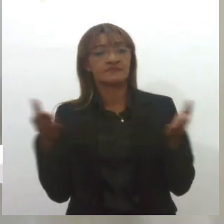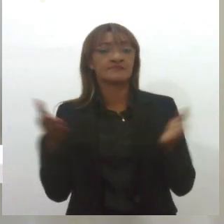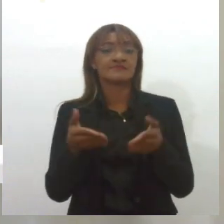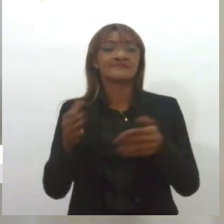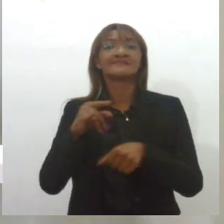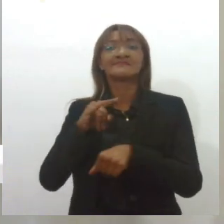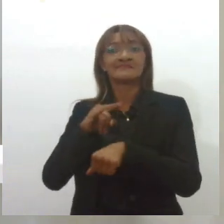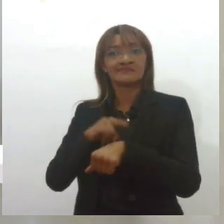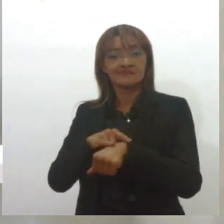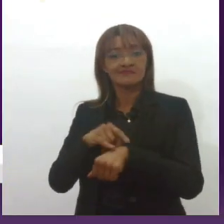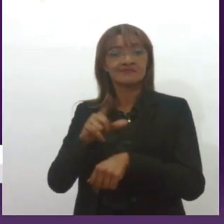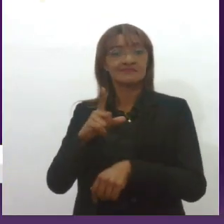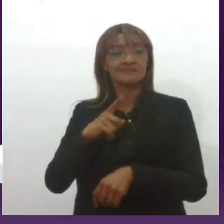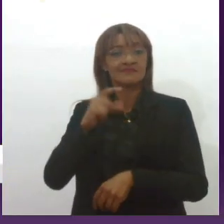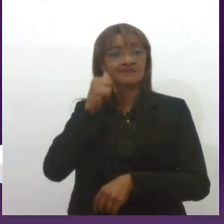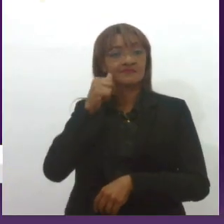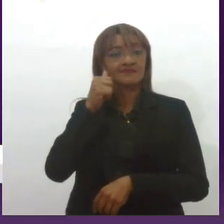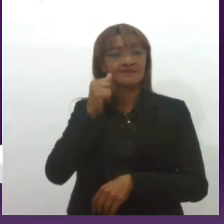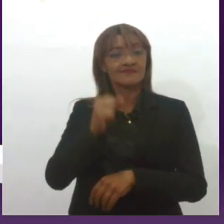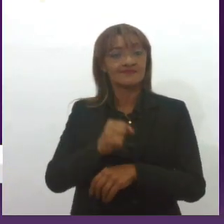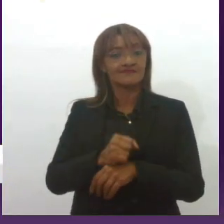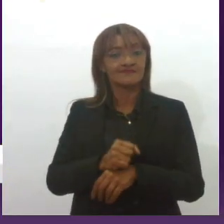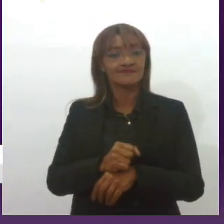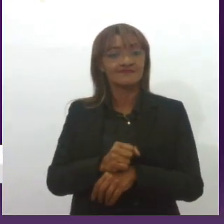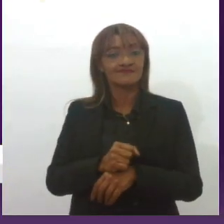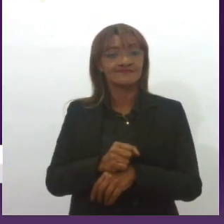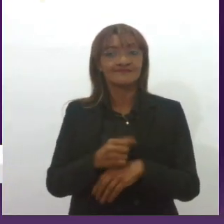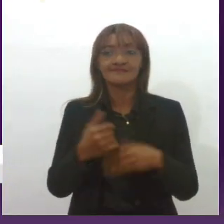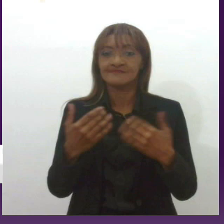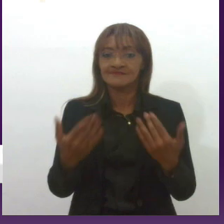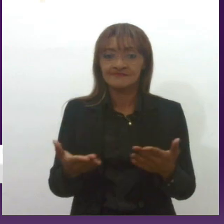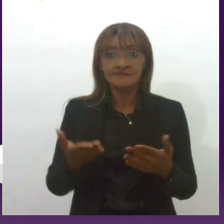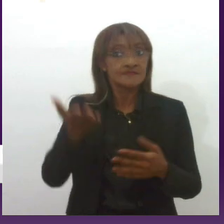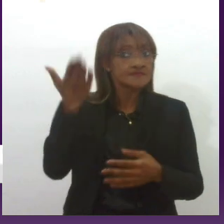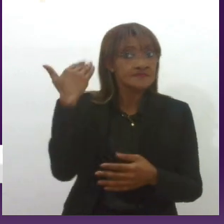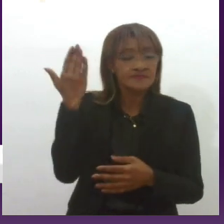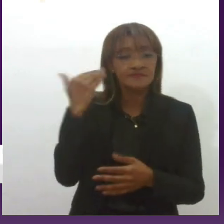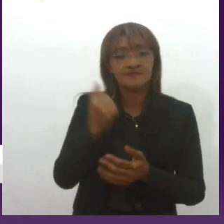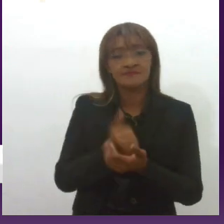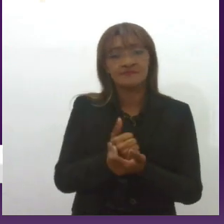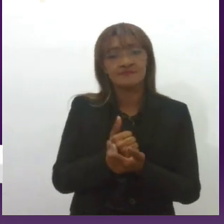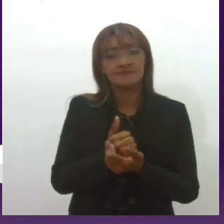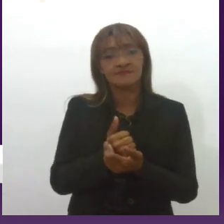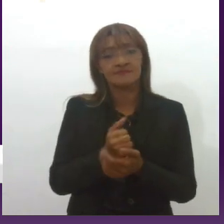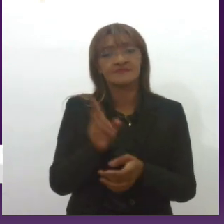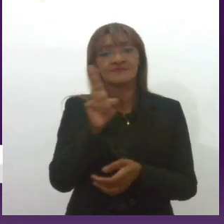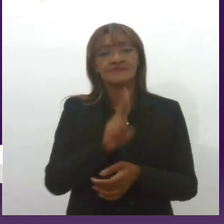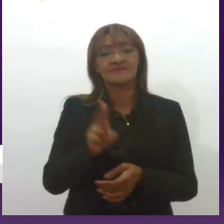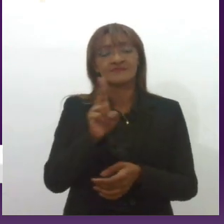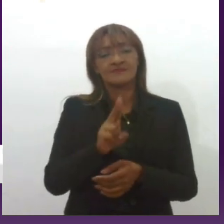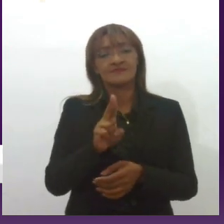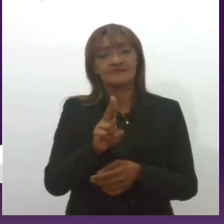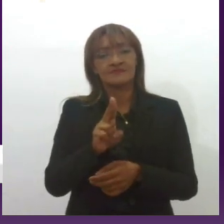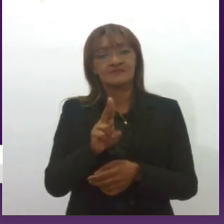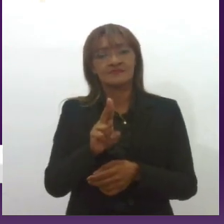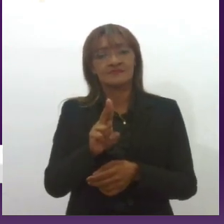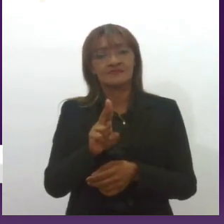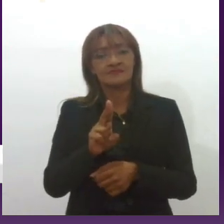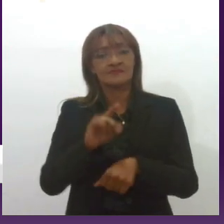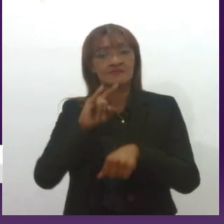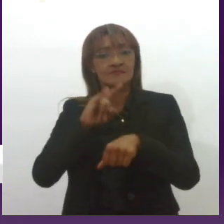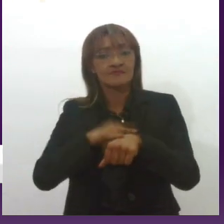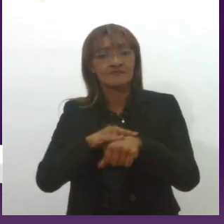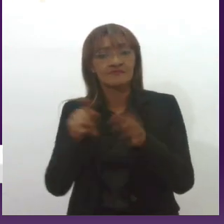né, Jeane, feminino, só para o público feminino é luxo. Na época, eu usava, Aline, o banheiro, o alojamento, eu dormia no